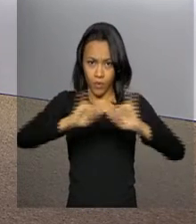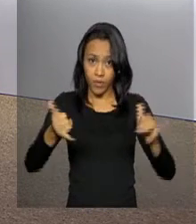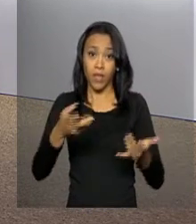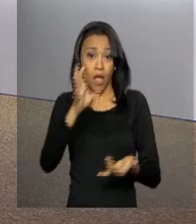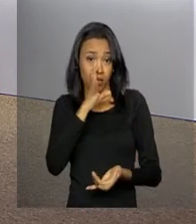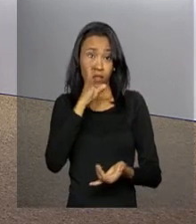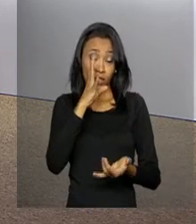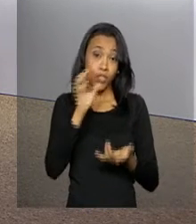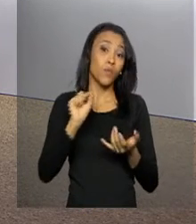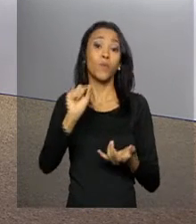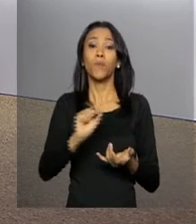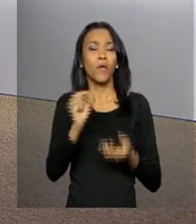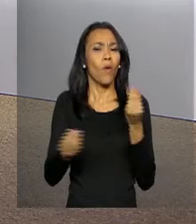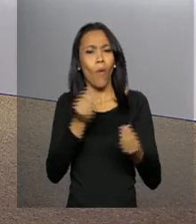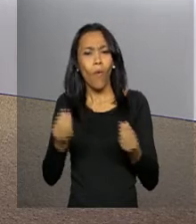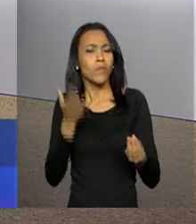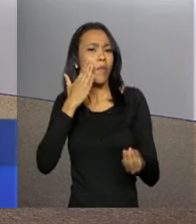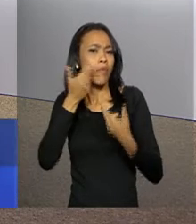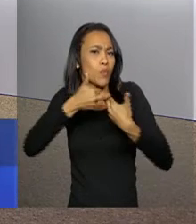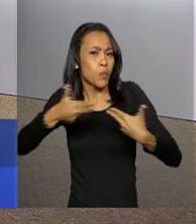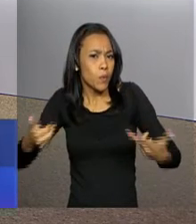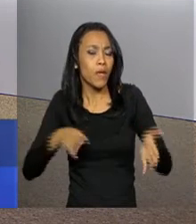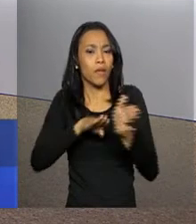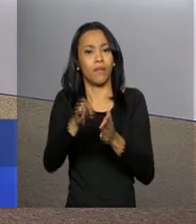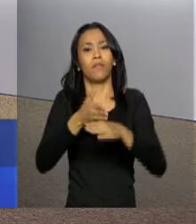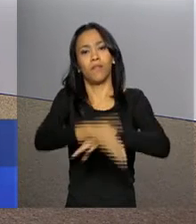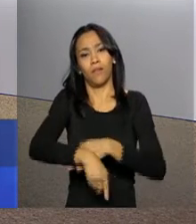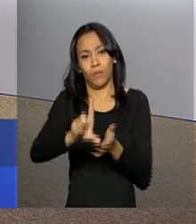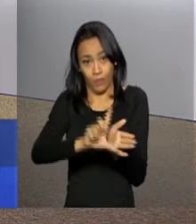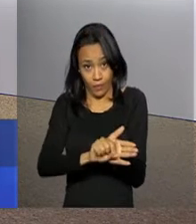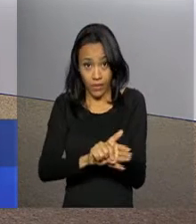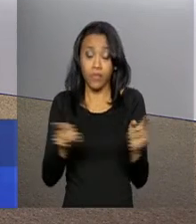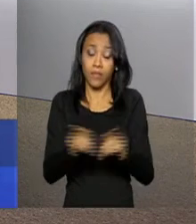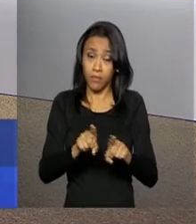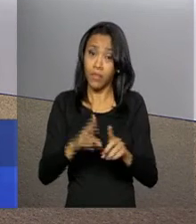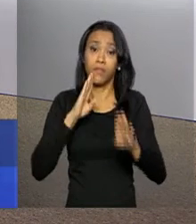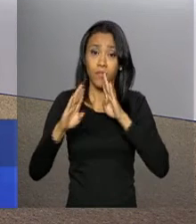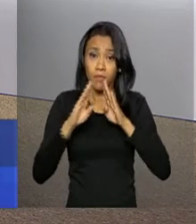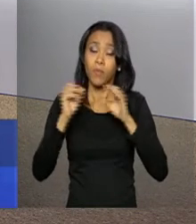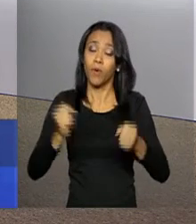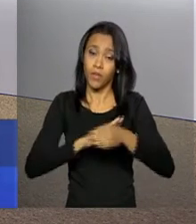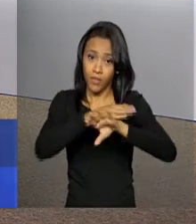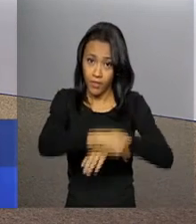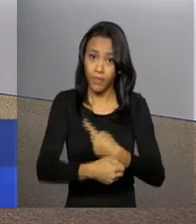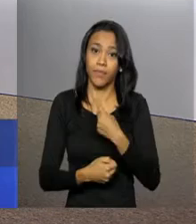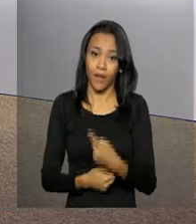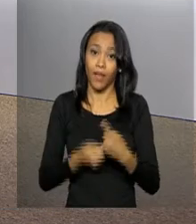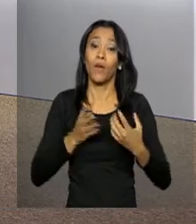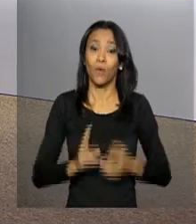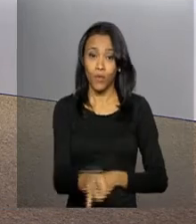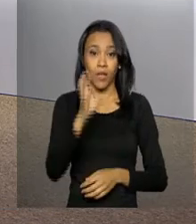Acompanhe as novidades também nas nossas redes sociais, twitter.com.br, tvnbr, facebook.com.br, tvnbr.